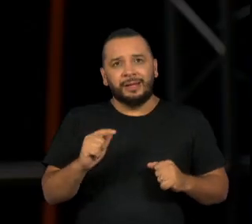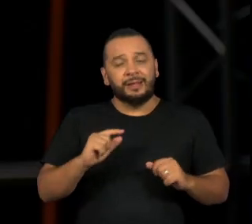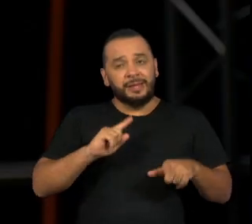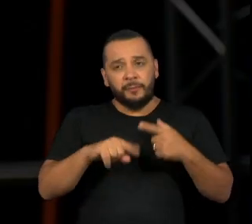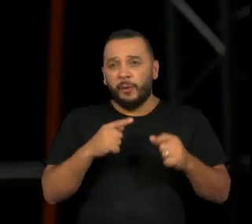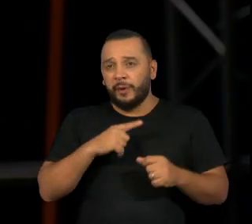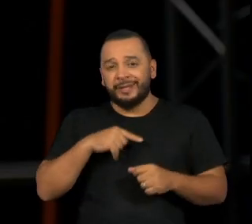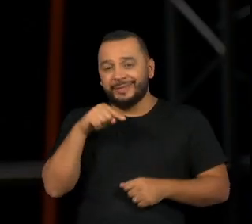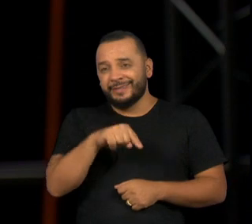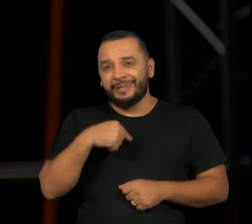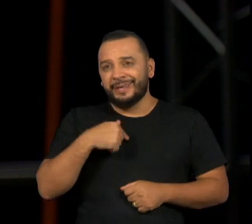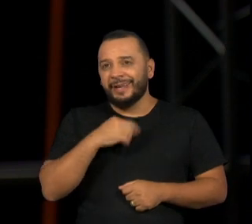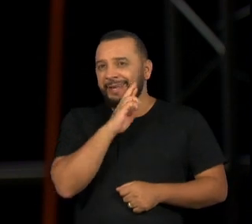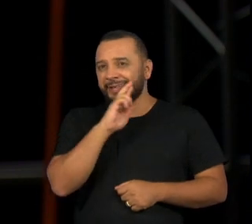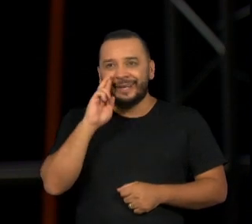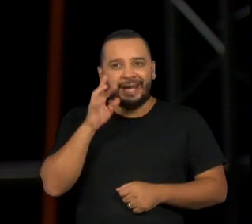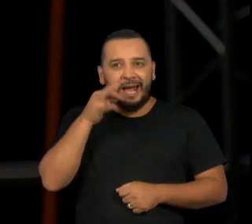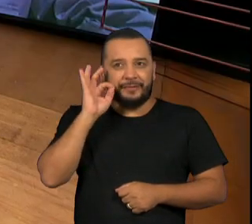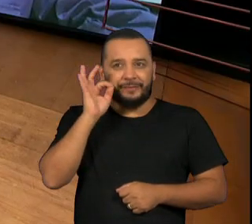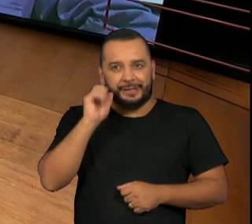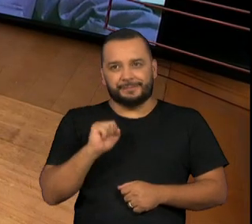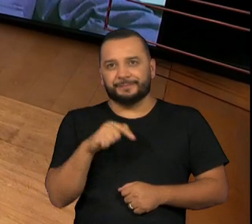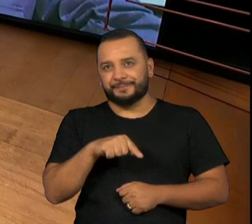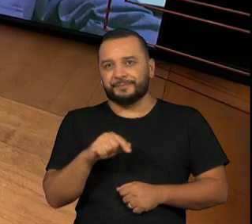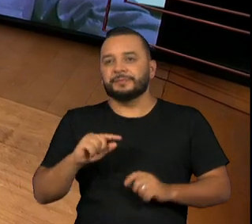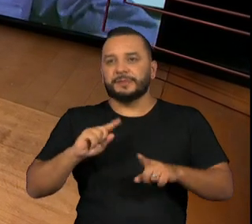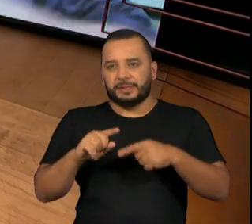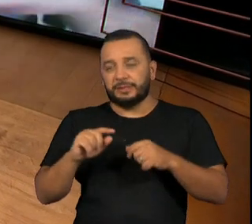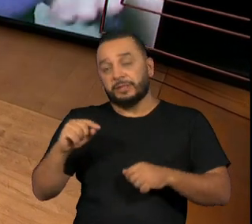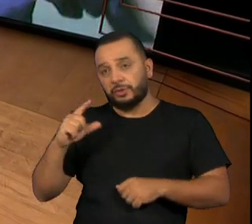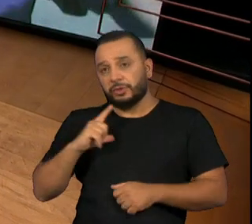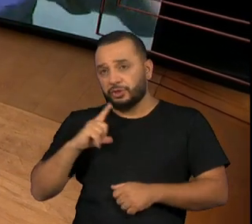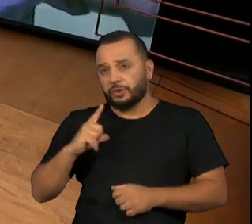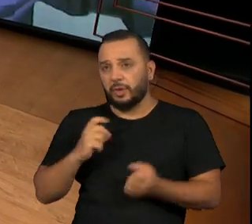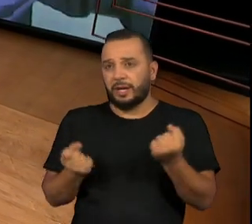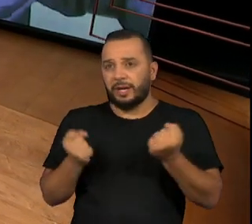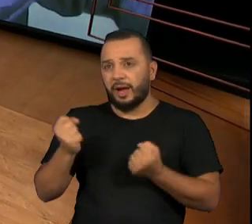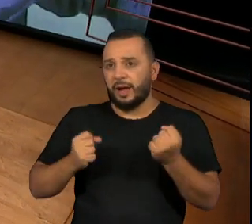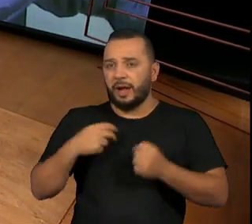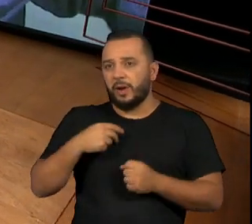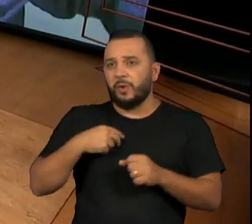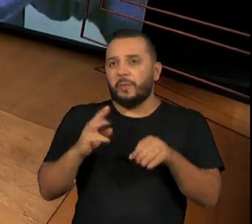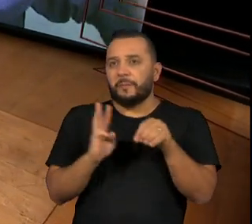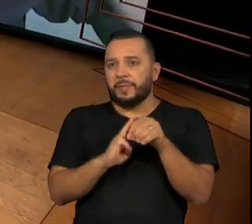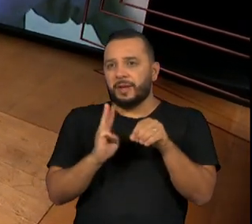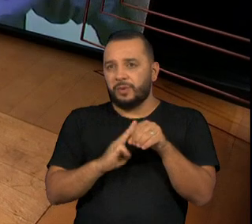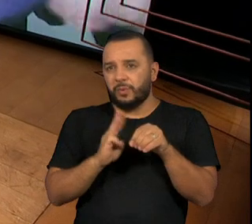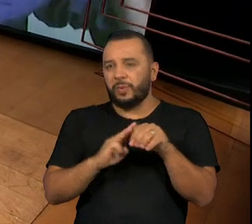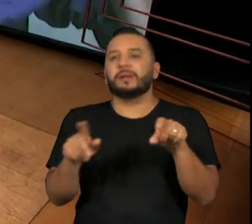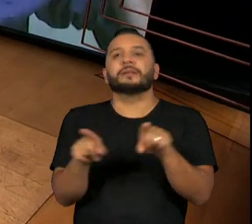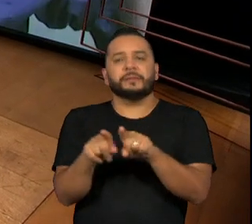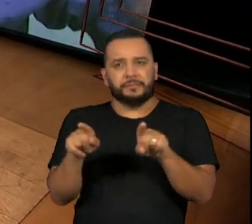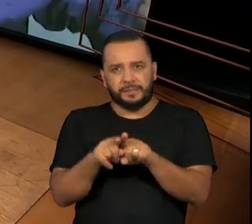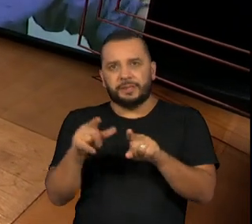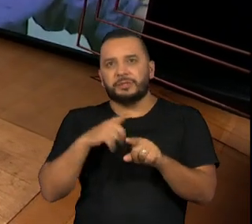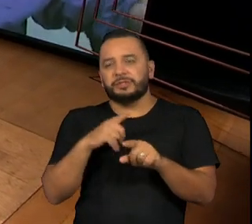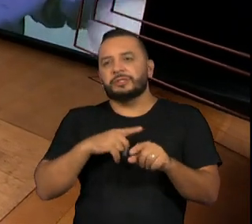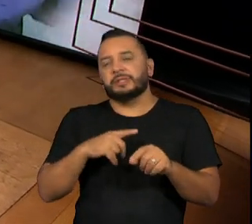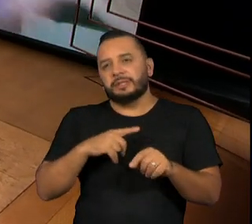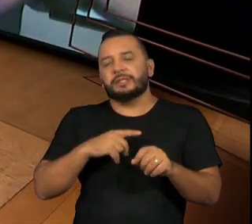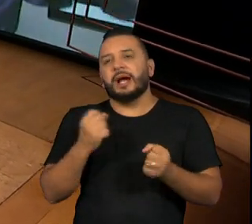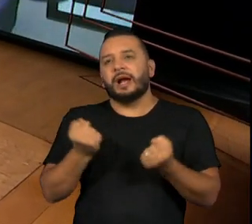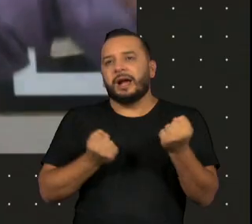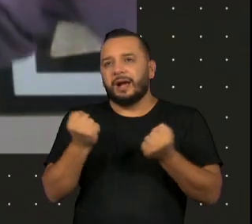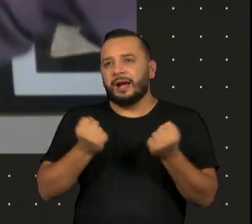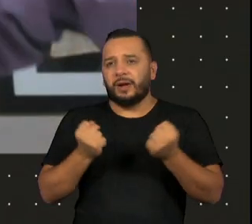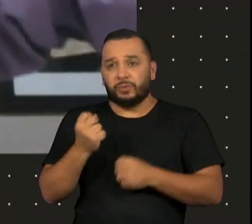e a gente tinha uma Kombi e uma caminhonete. E a gente, toda noite, pegava o pessoal daqui